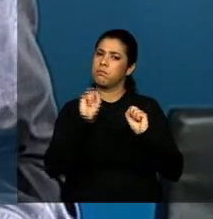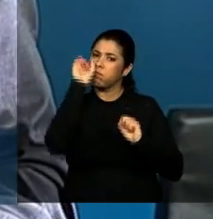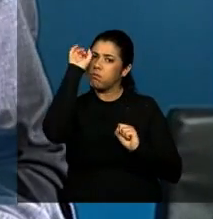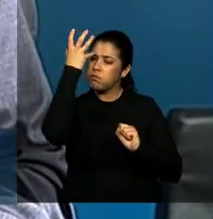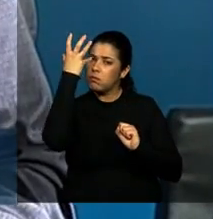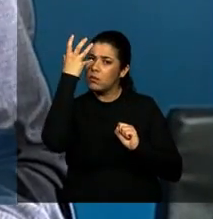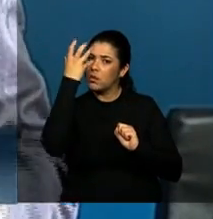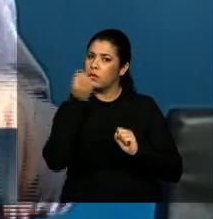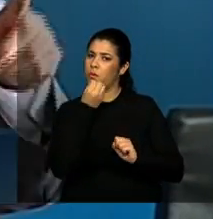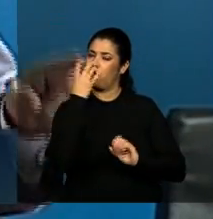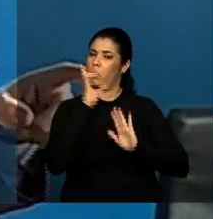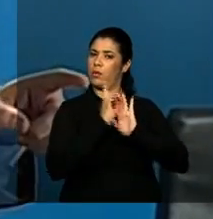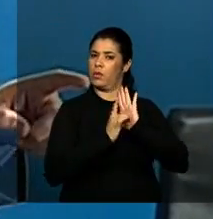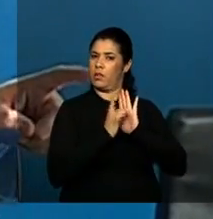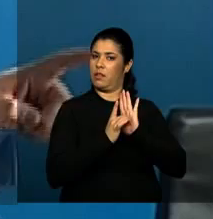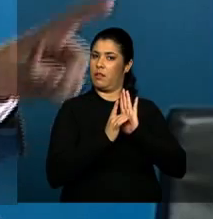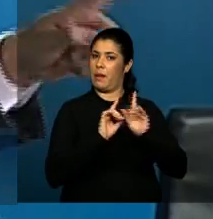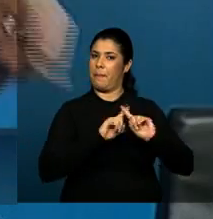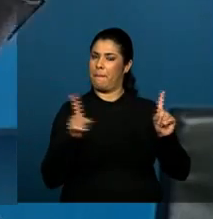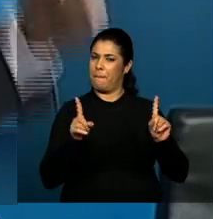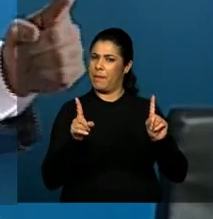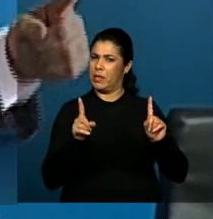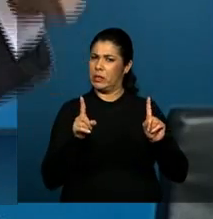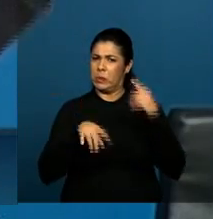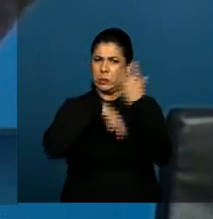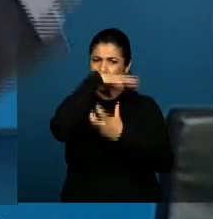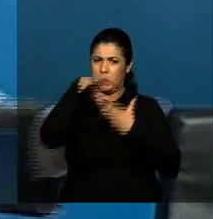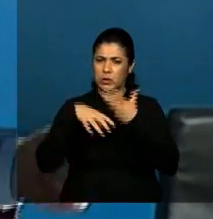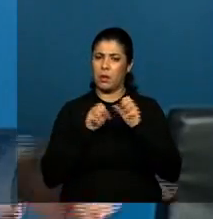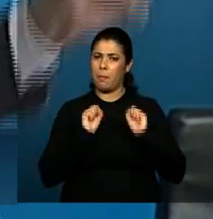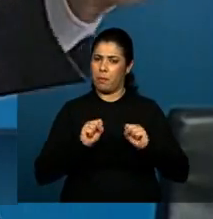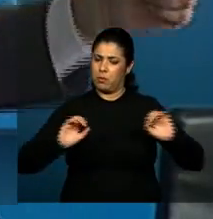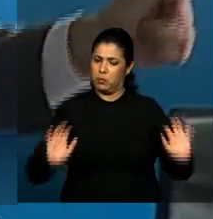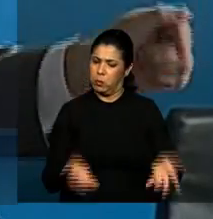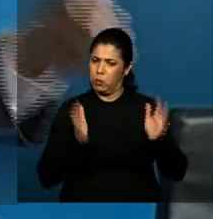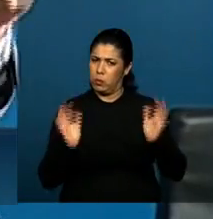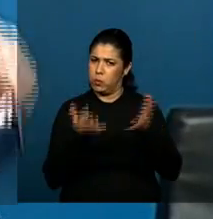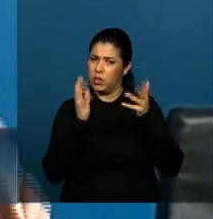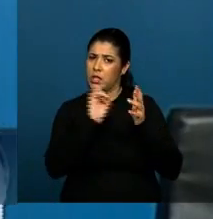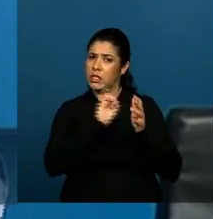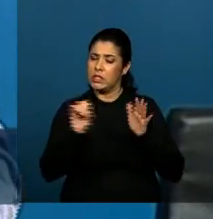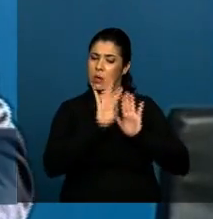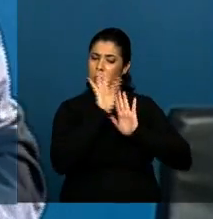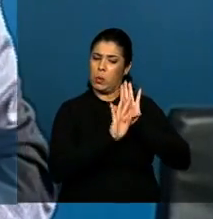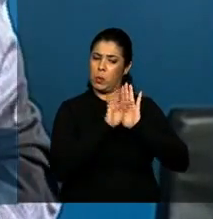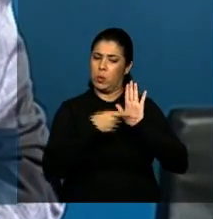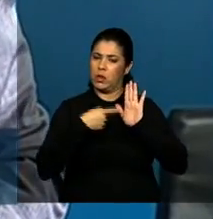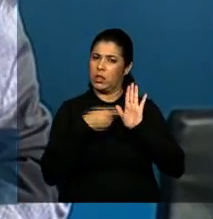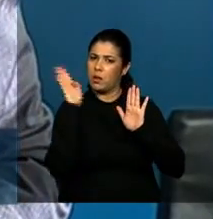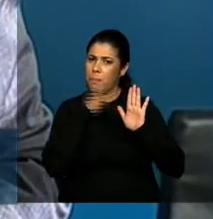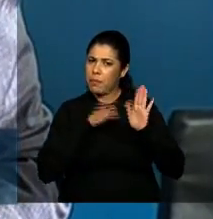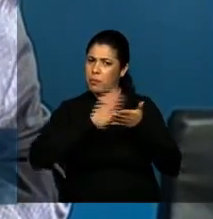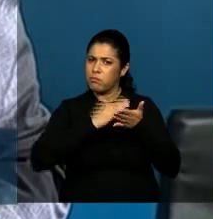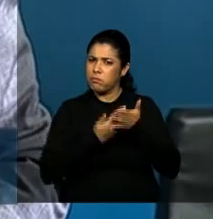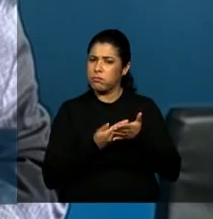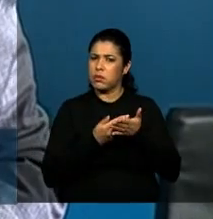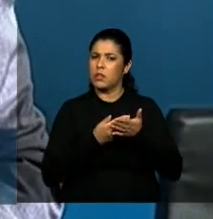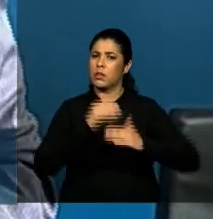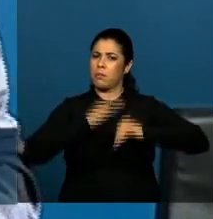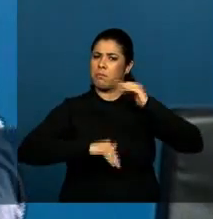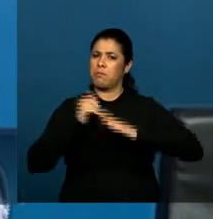num bom decreto, mas polêmicas também podem ser avivadas e incentivadas quando um mau texto busca a sua implementação.